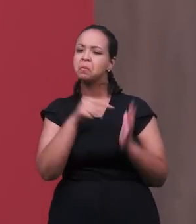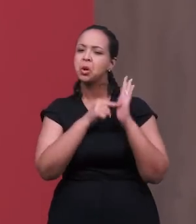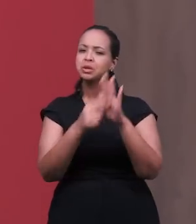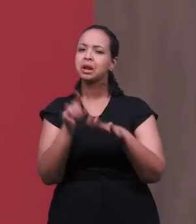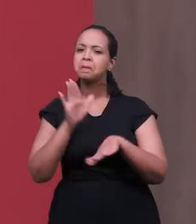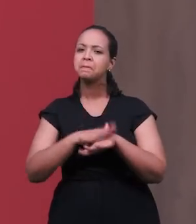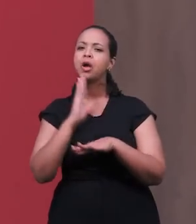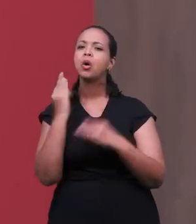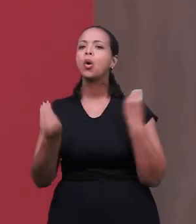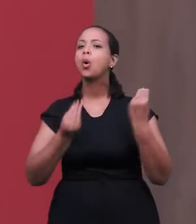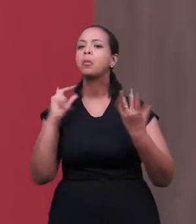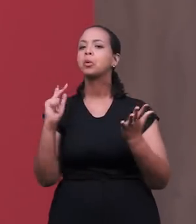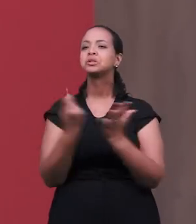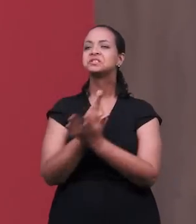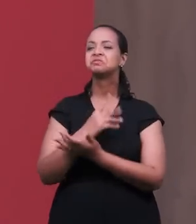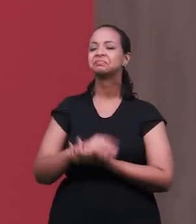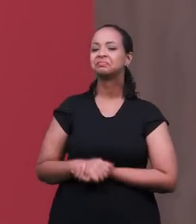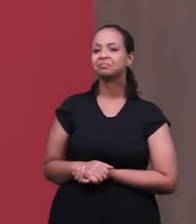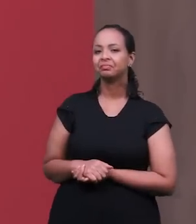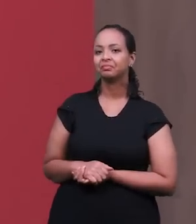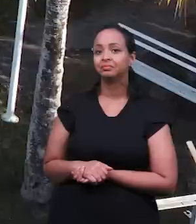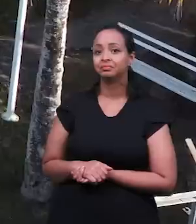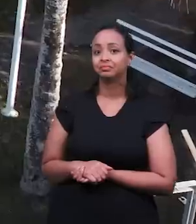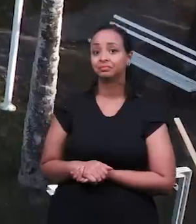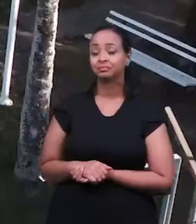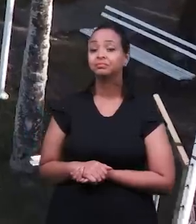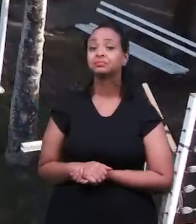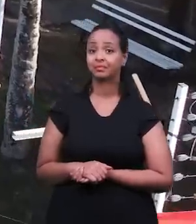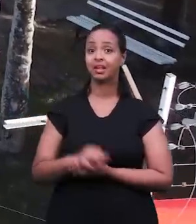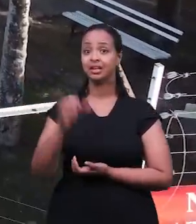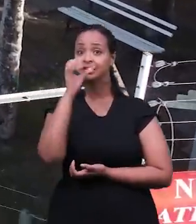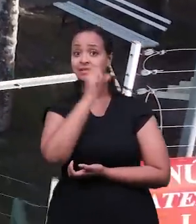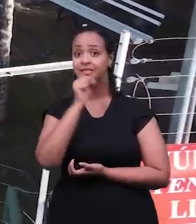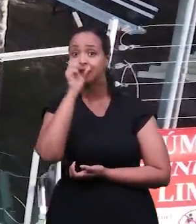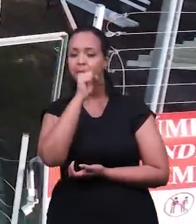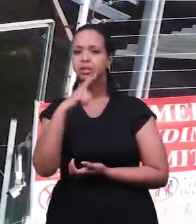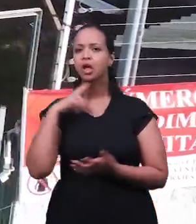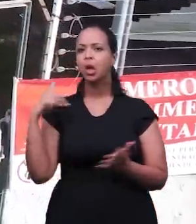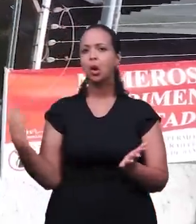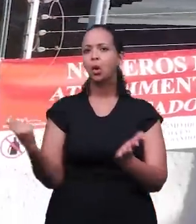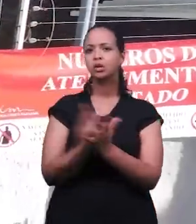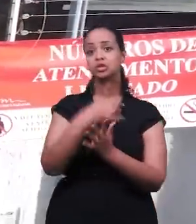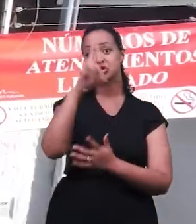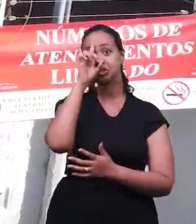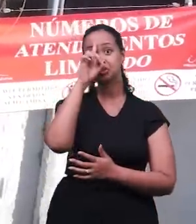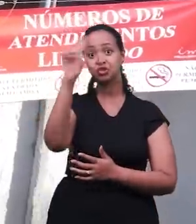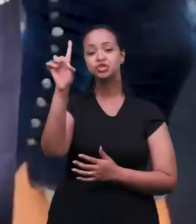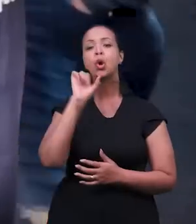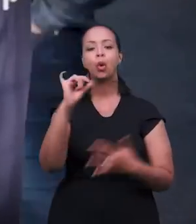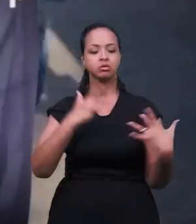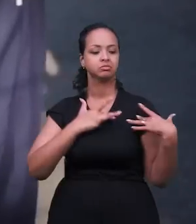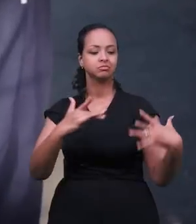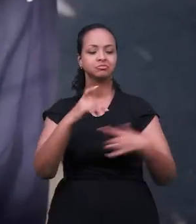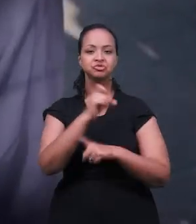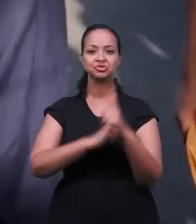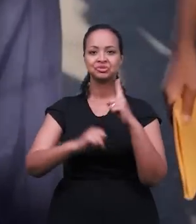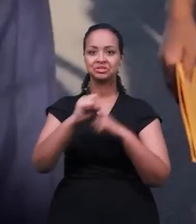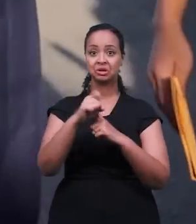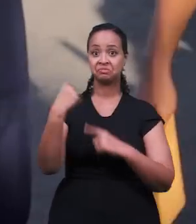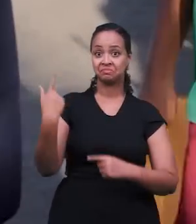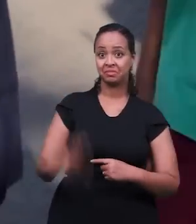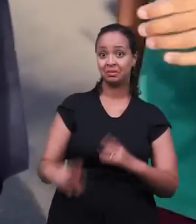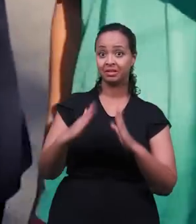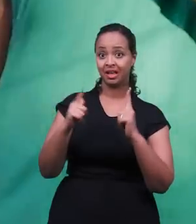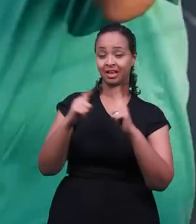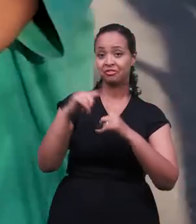mostrar mais sobre como foi esse evento. Acompanhe. O último sábado ficou marcado como o Dia de Ação Social da